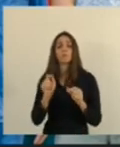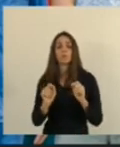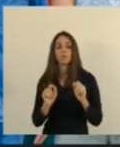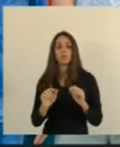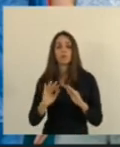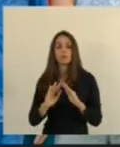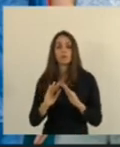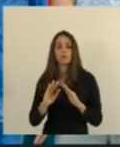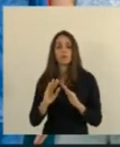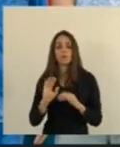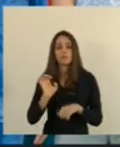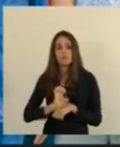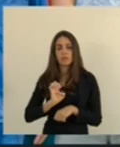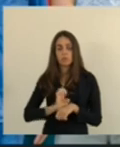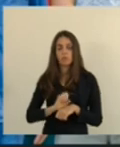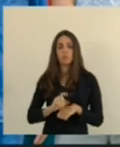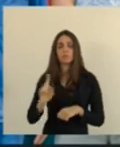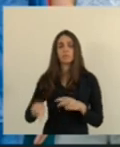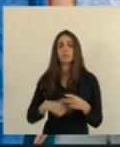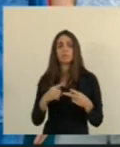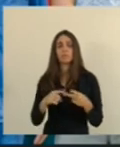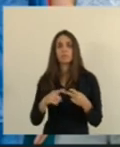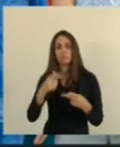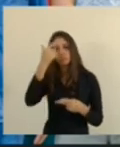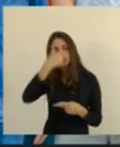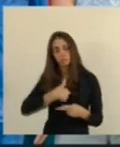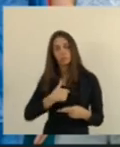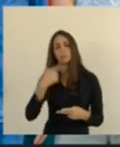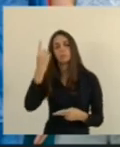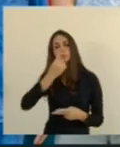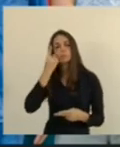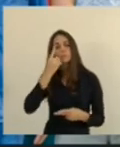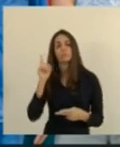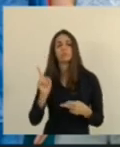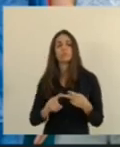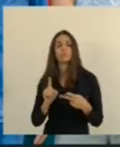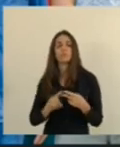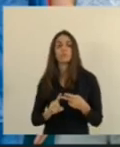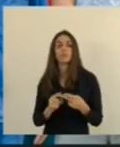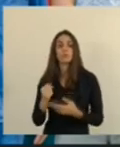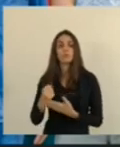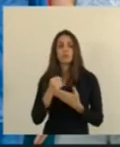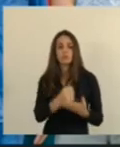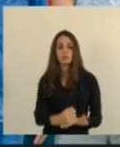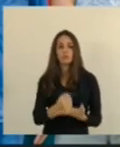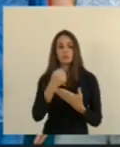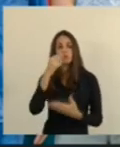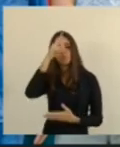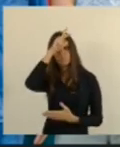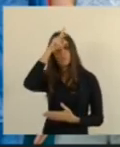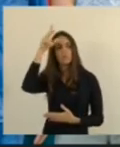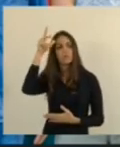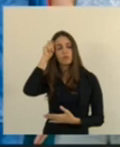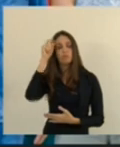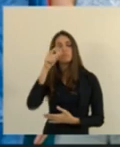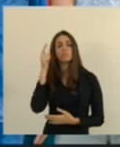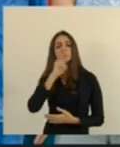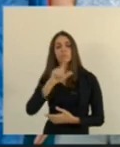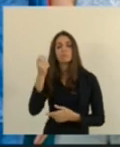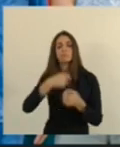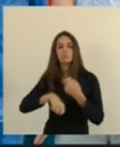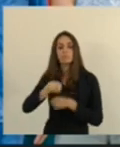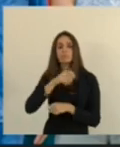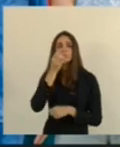como deputado estadual e, segundamente, ajudar ao nosso amigo Lastênio para que ele possa fazer